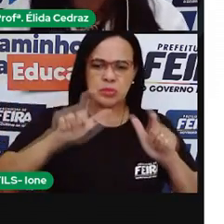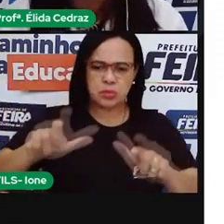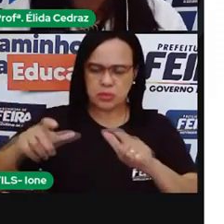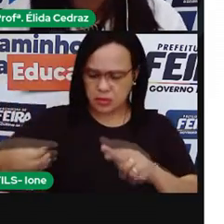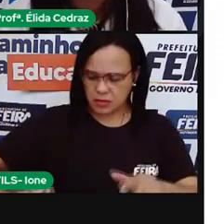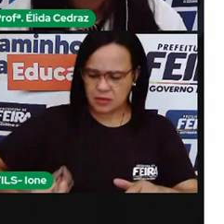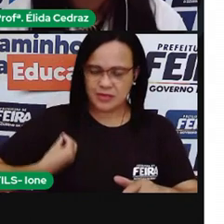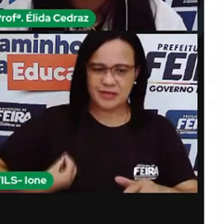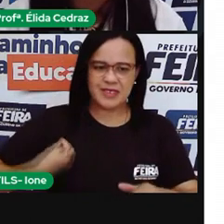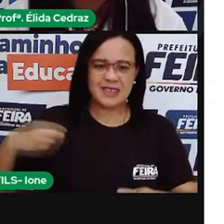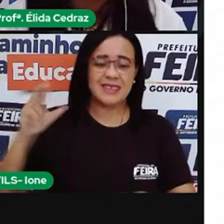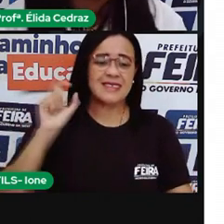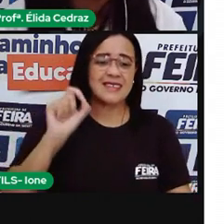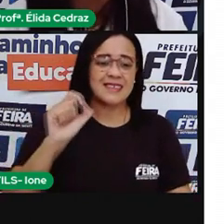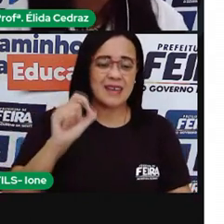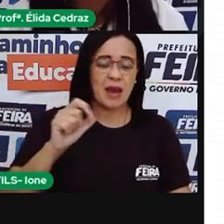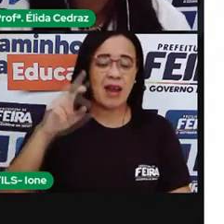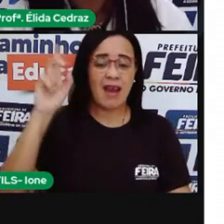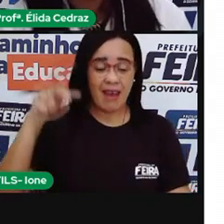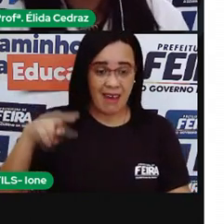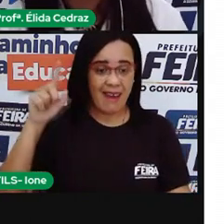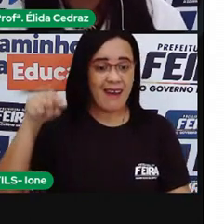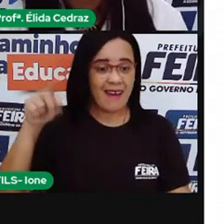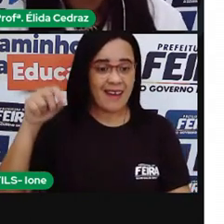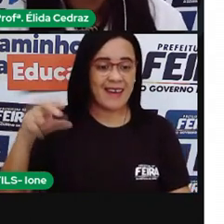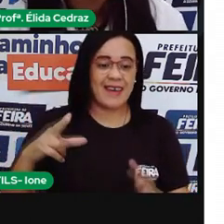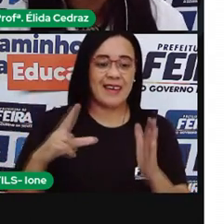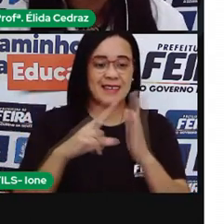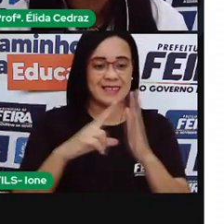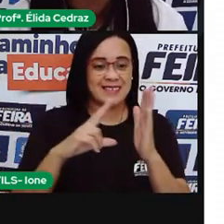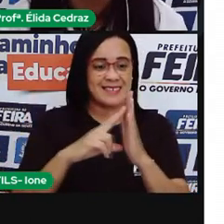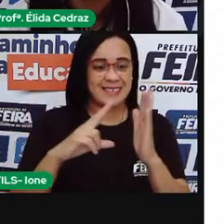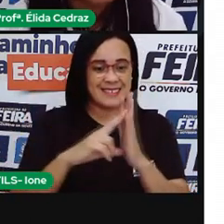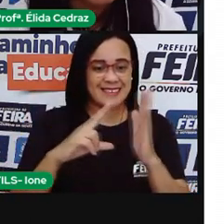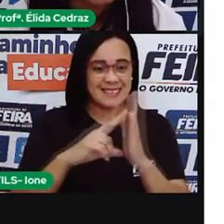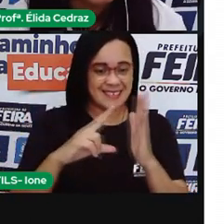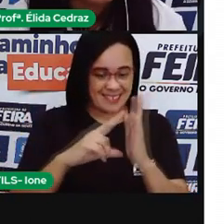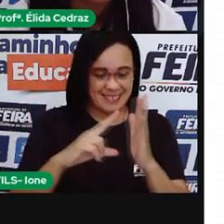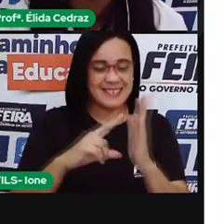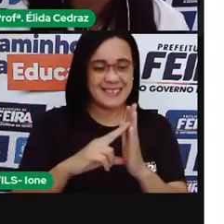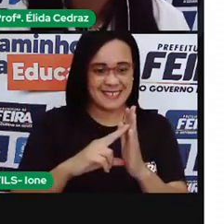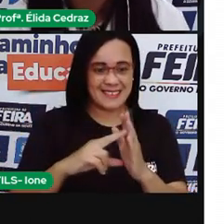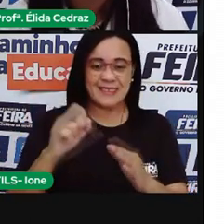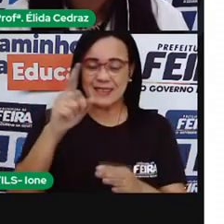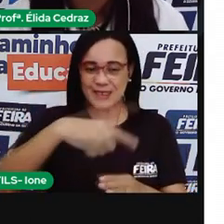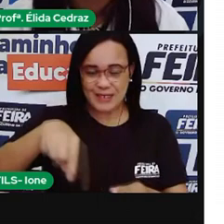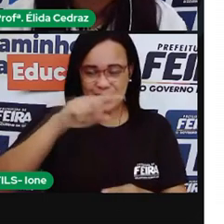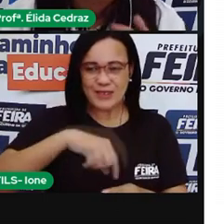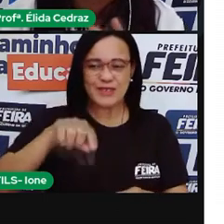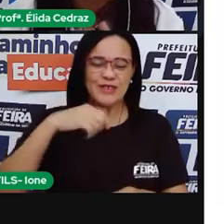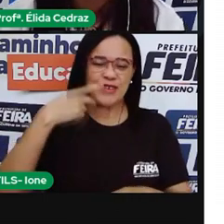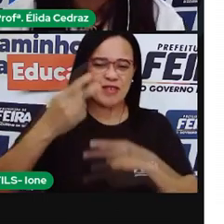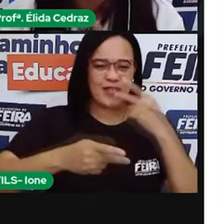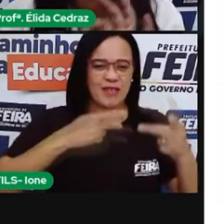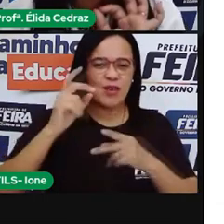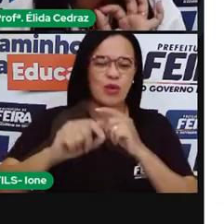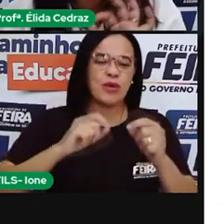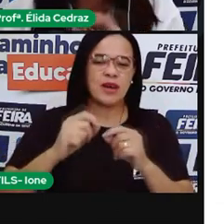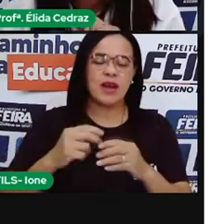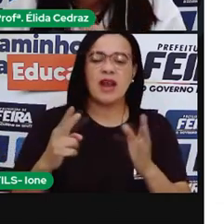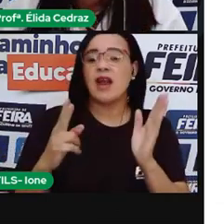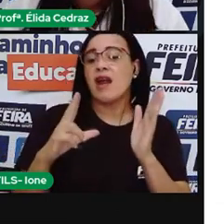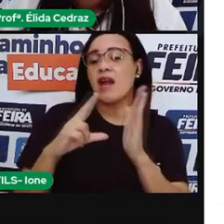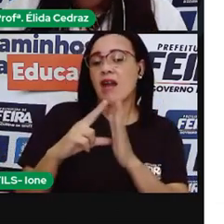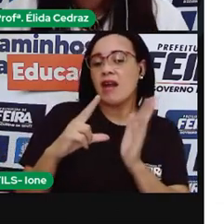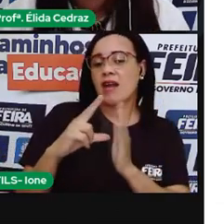indígenas. E muita gente, e a gente muitas vezes chama de índios, pois é, eles eram os